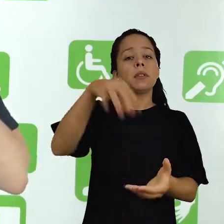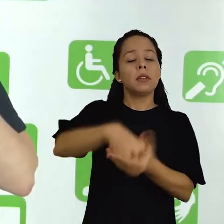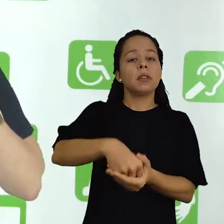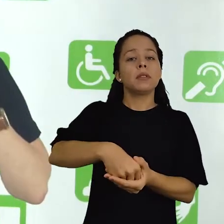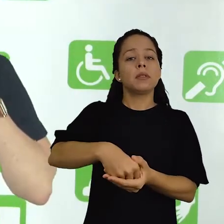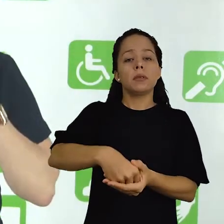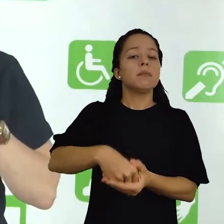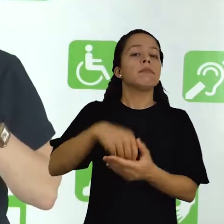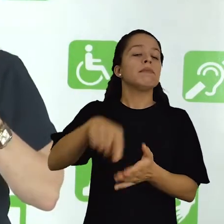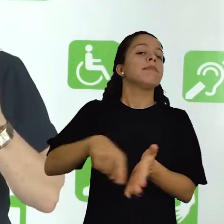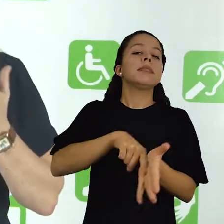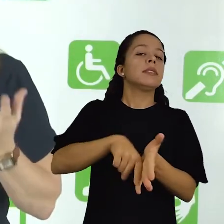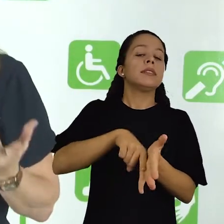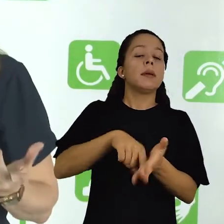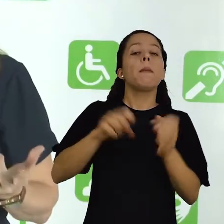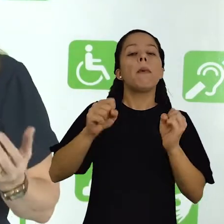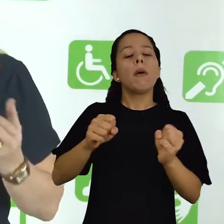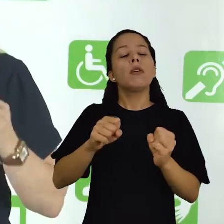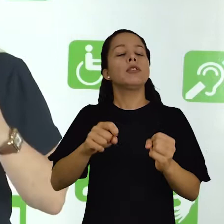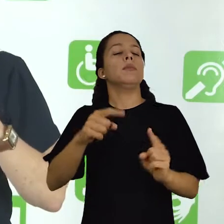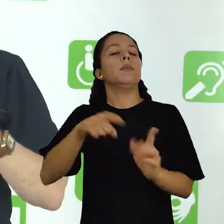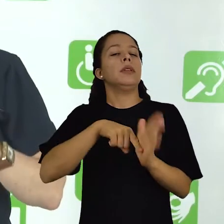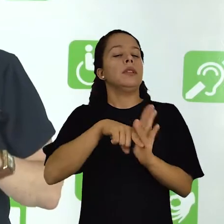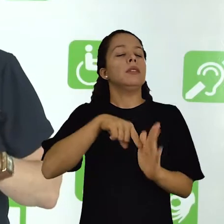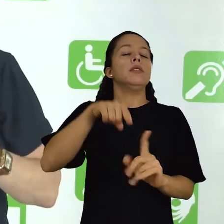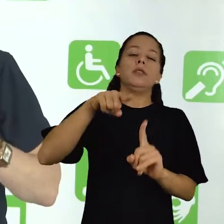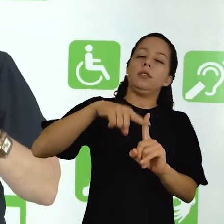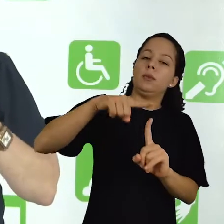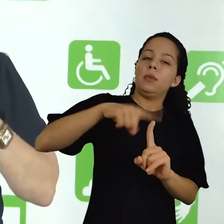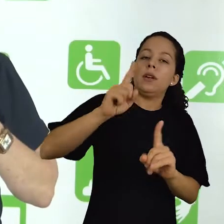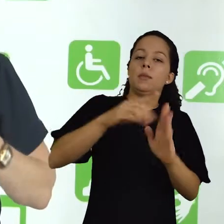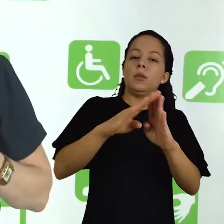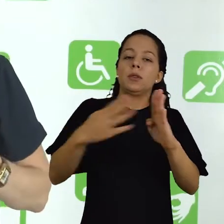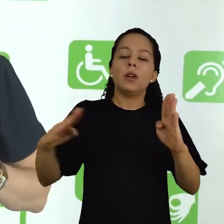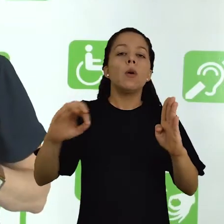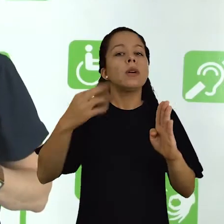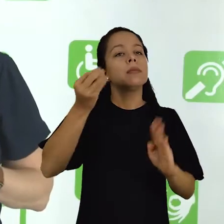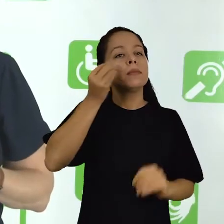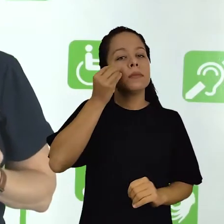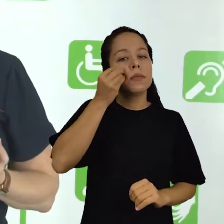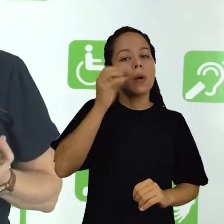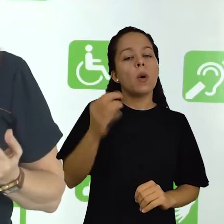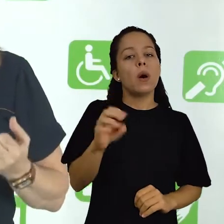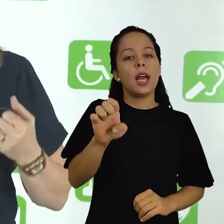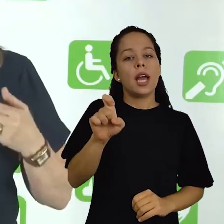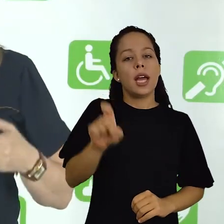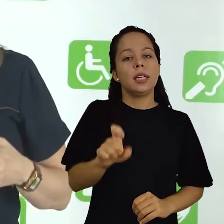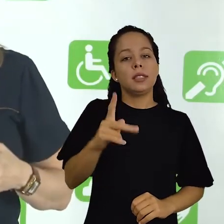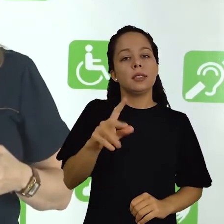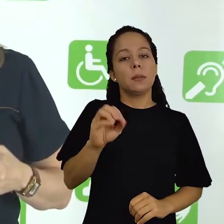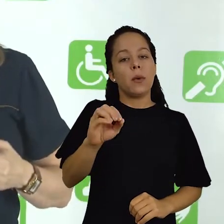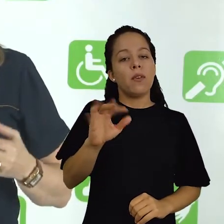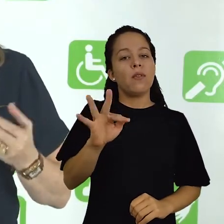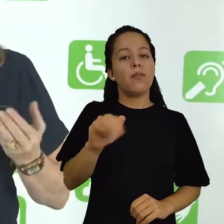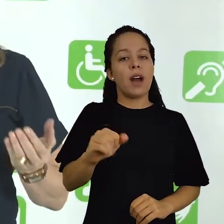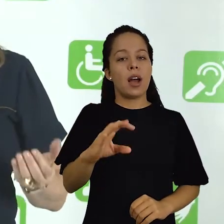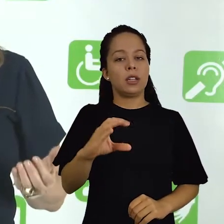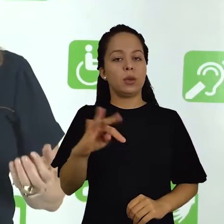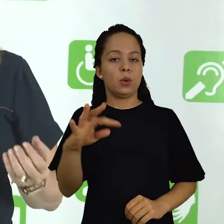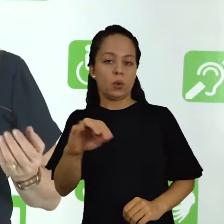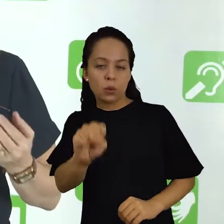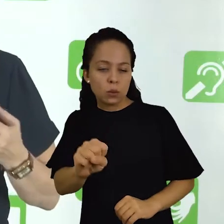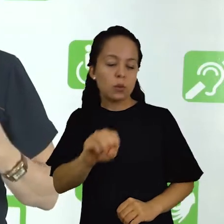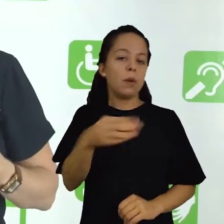pesquisa pode ser ou bibliográfica, ou documental, ou experimental, ou ex-fos facto, ou